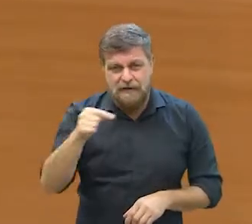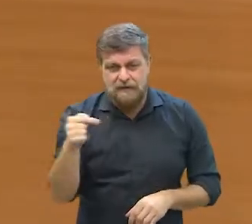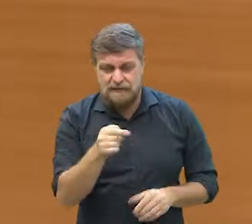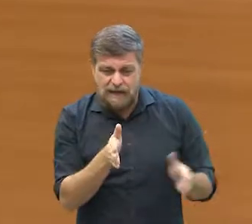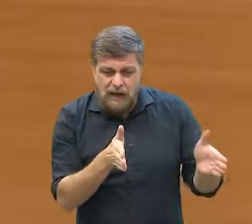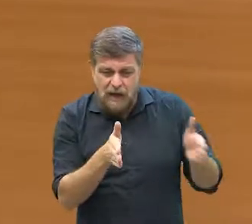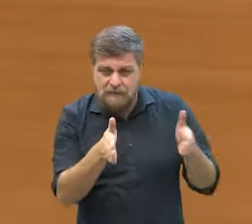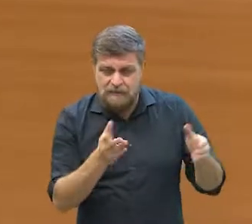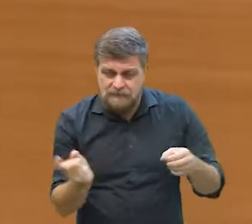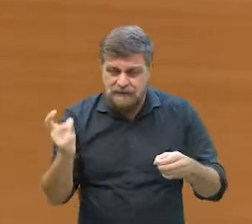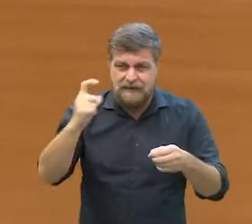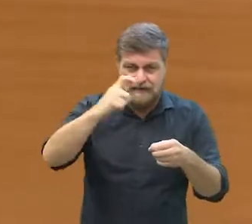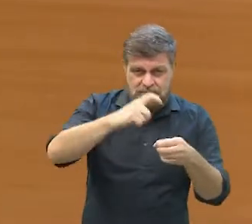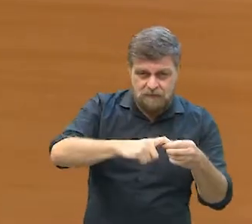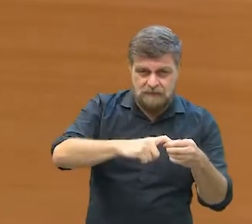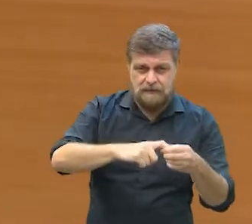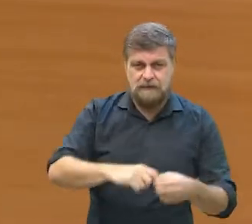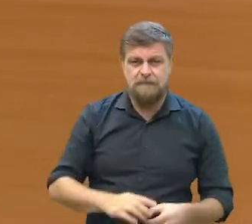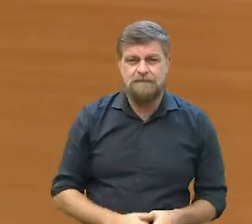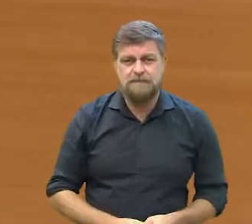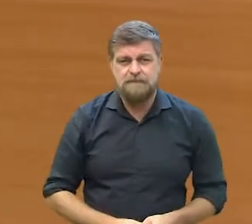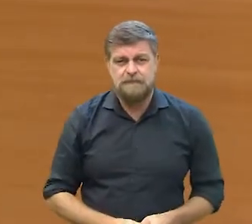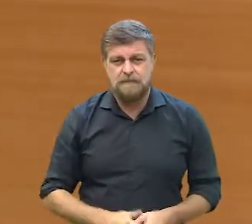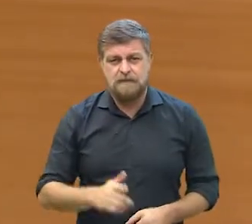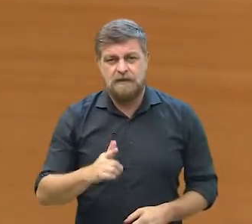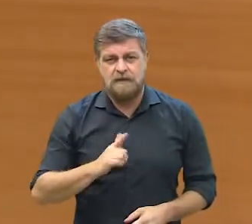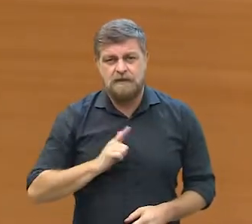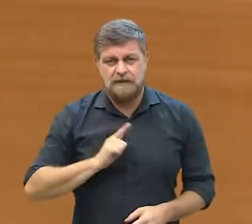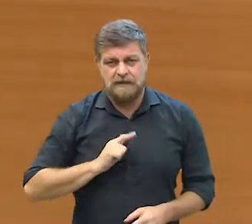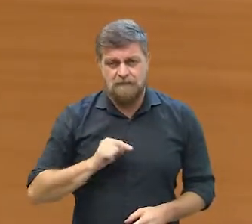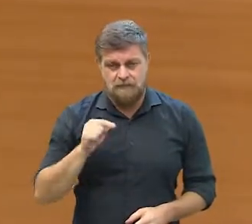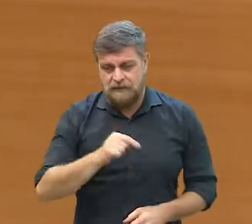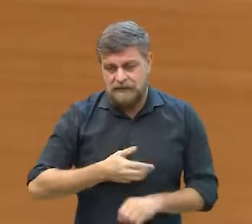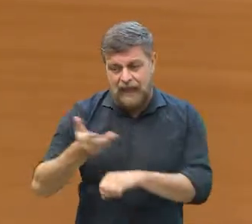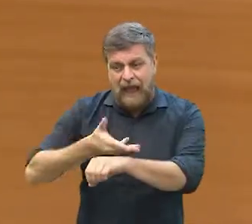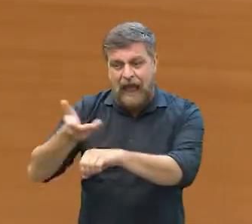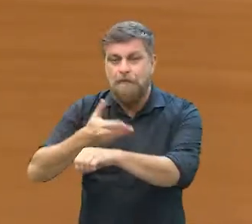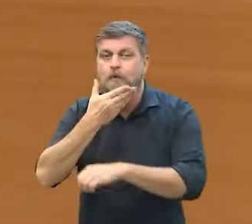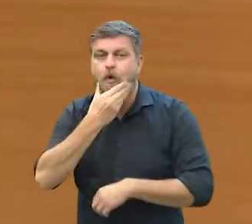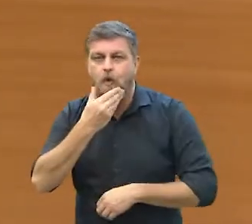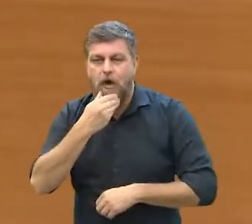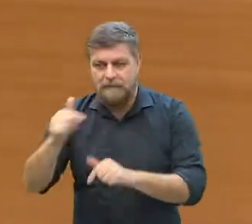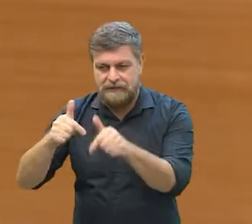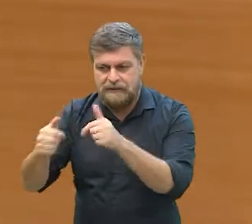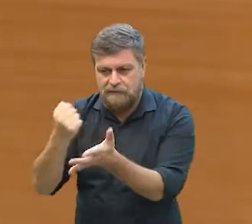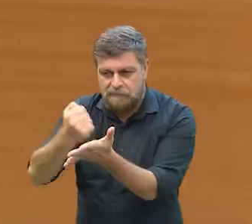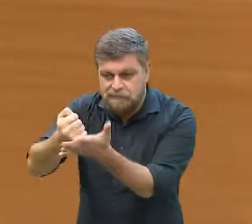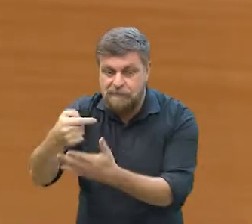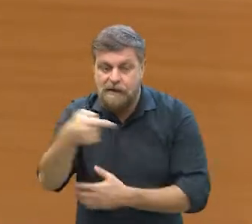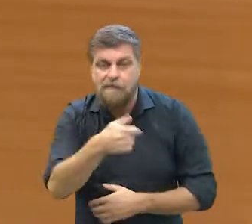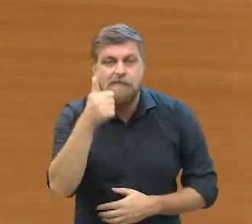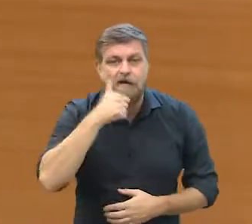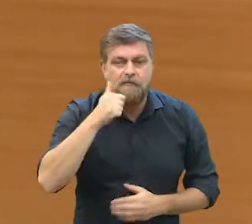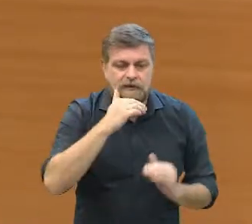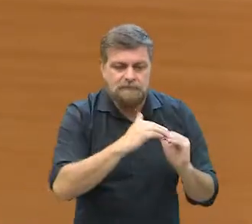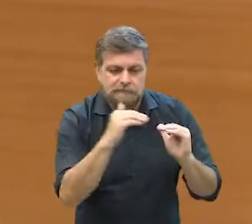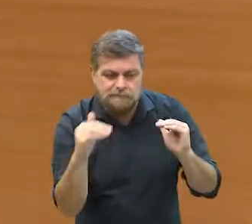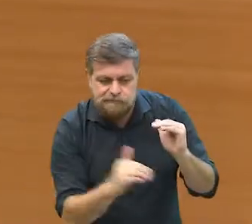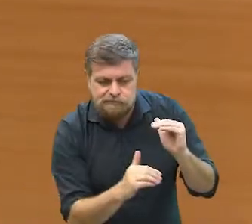mais as mulheres, quanto nos períodos de retomada que nós tivemos, a retomada foi mais acelerada para os homens do que para as mulheres.